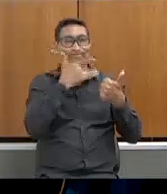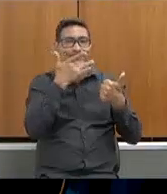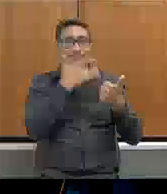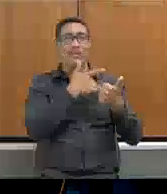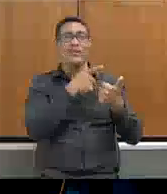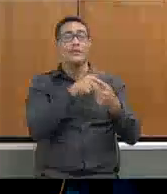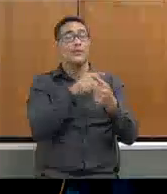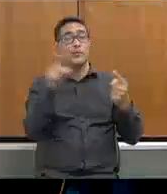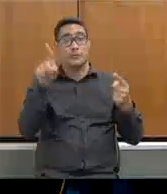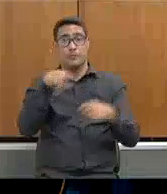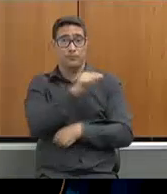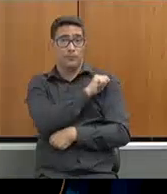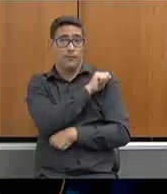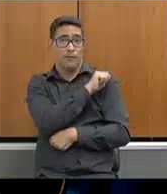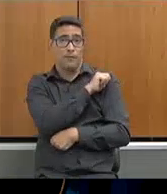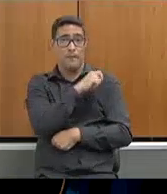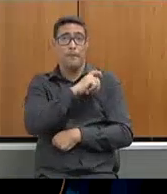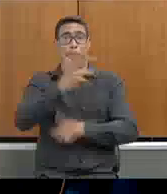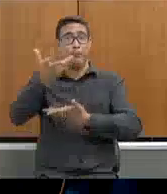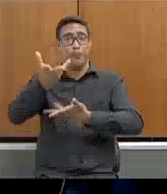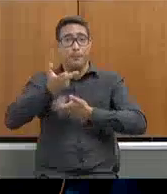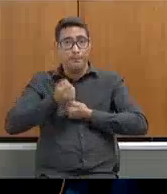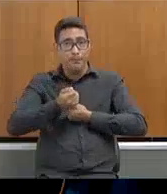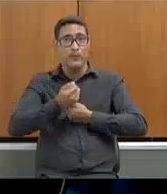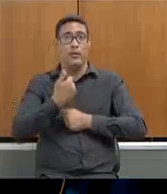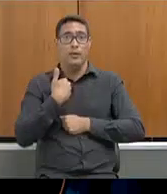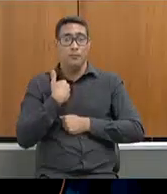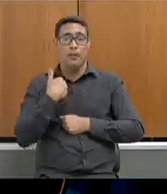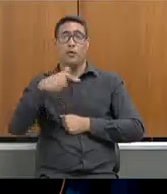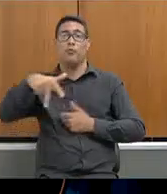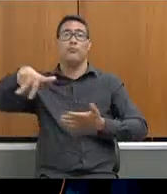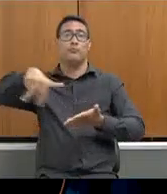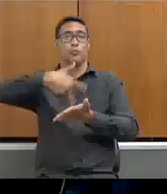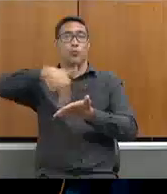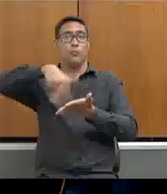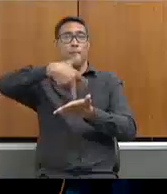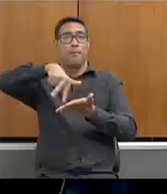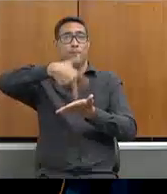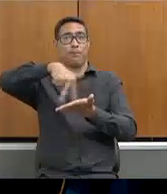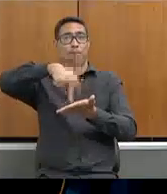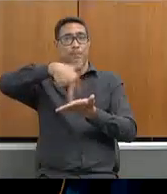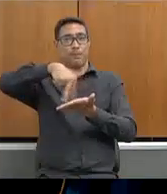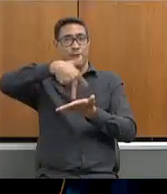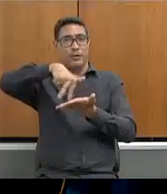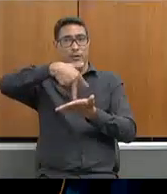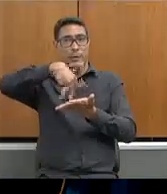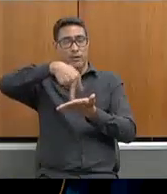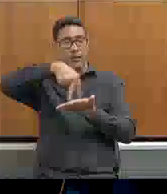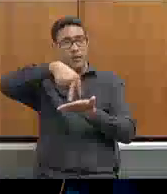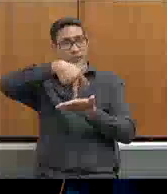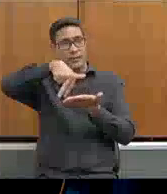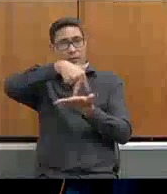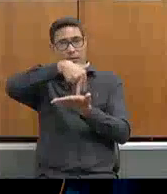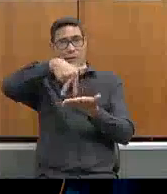nos receberam com uma dança e foi extremamente